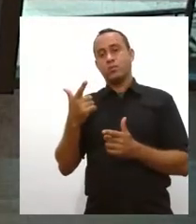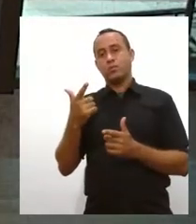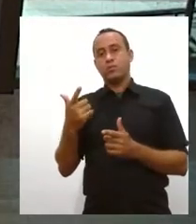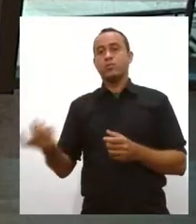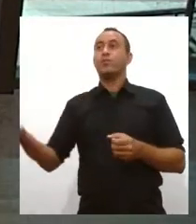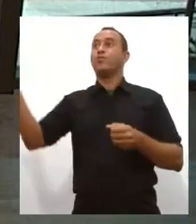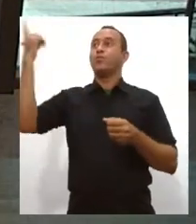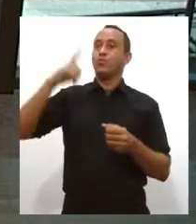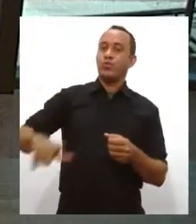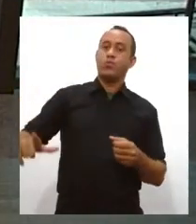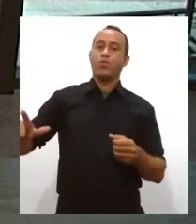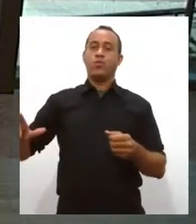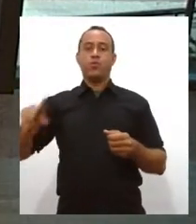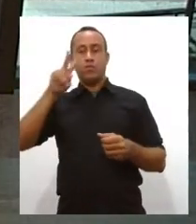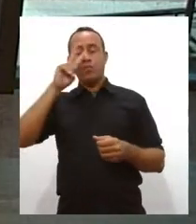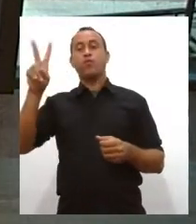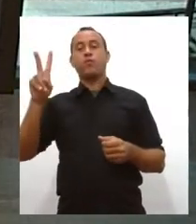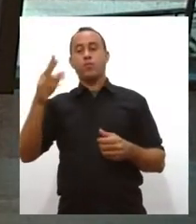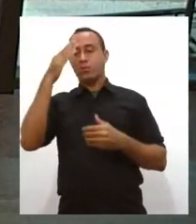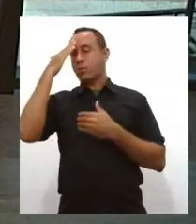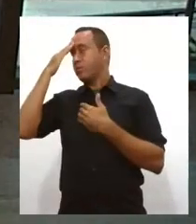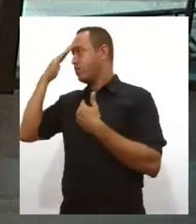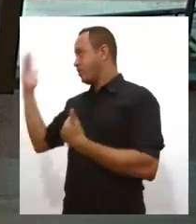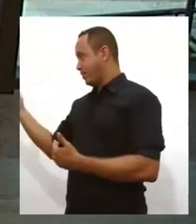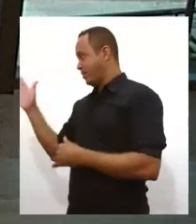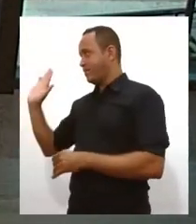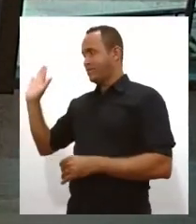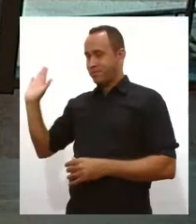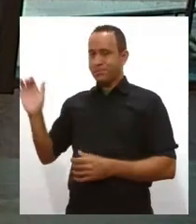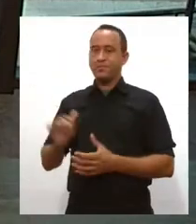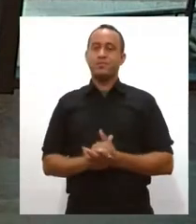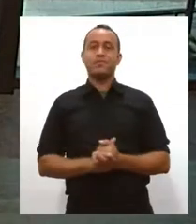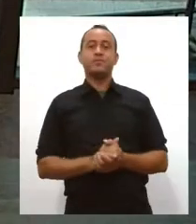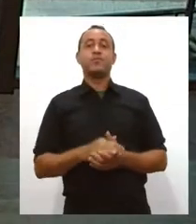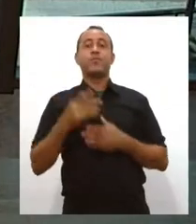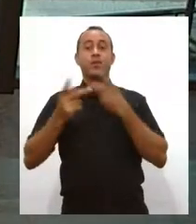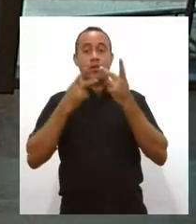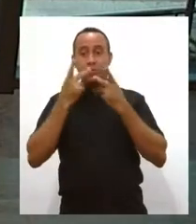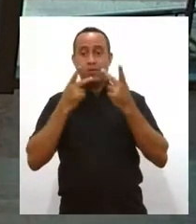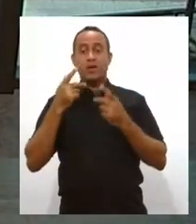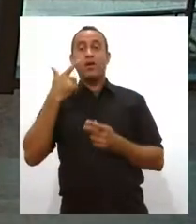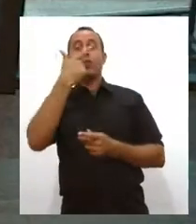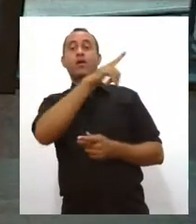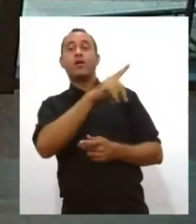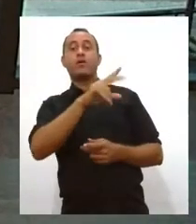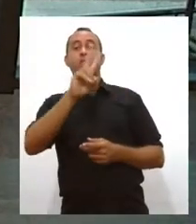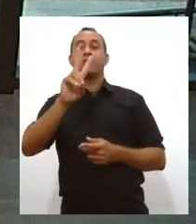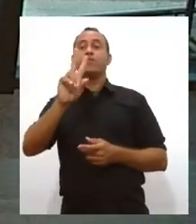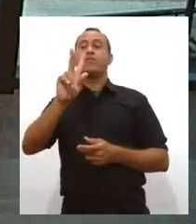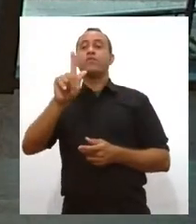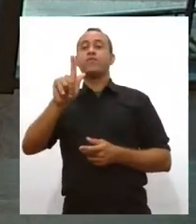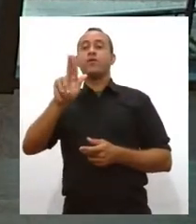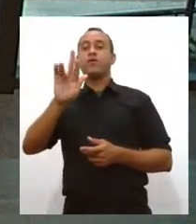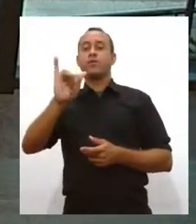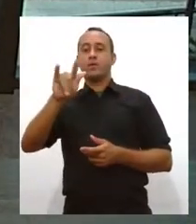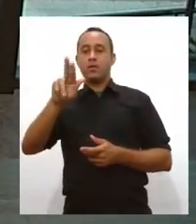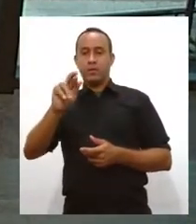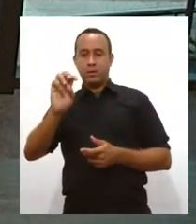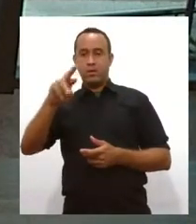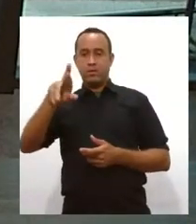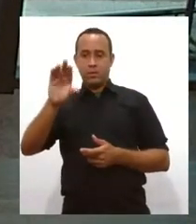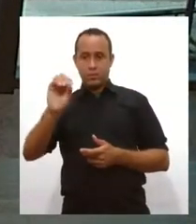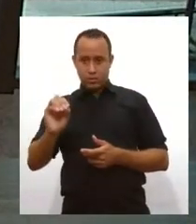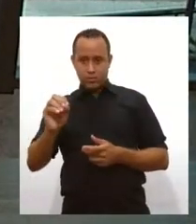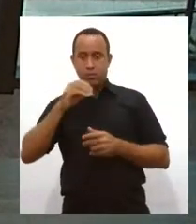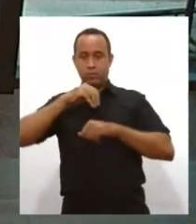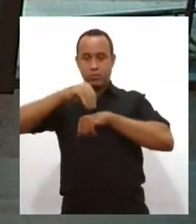é isso que a gente não quer, né? Obrigada, então, até já, Arícia. Vamos falar com Valquíria Mirão agora, que também traz informações importantes,